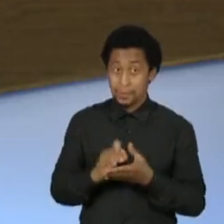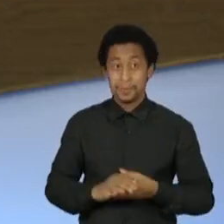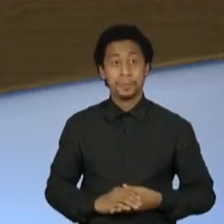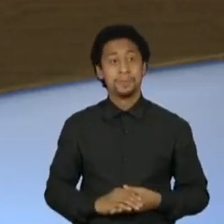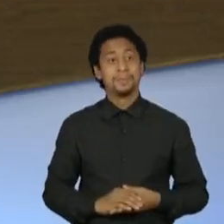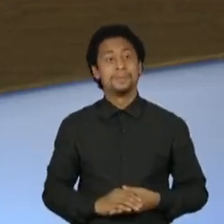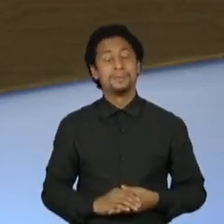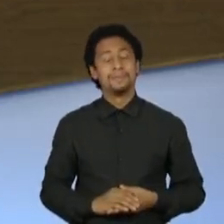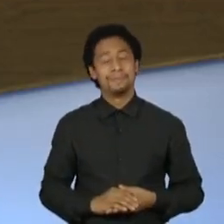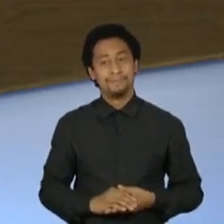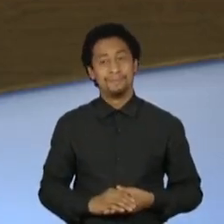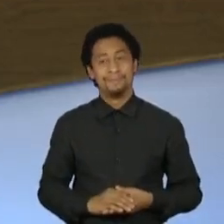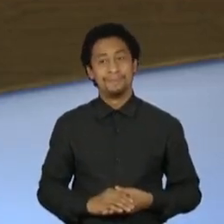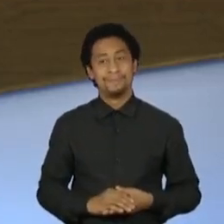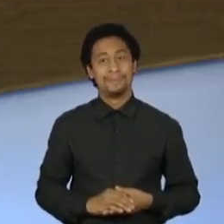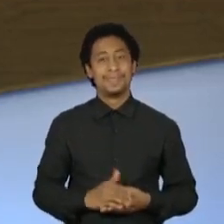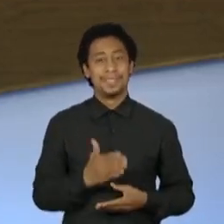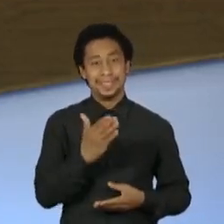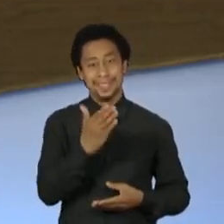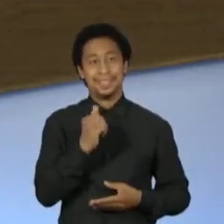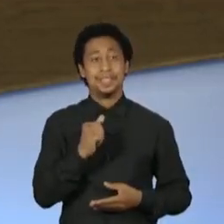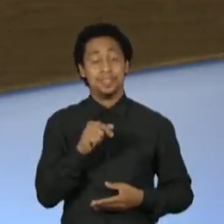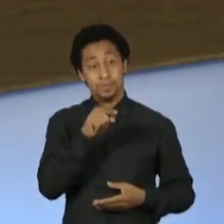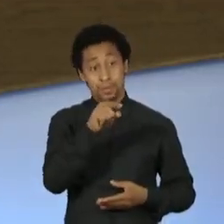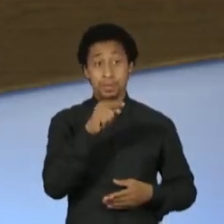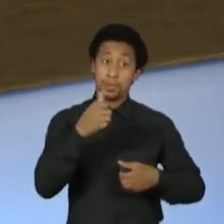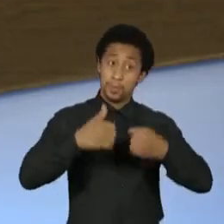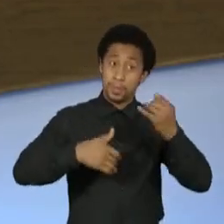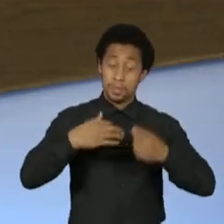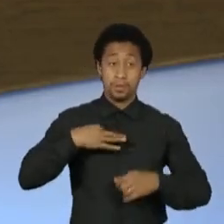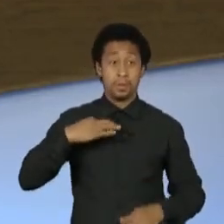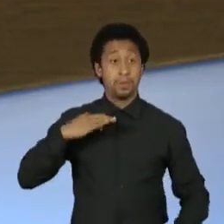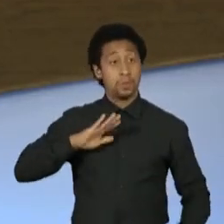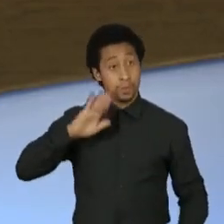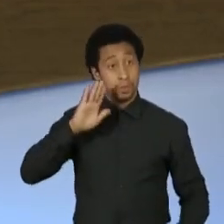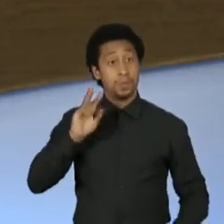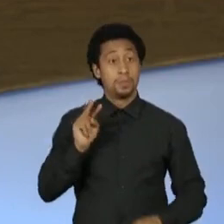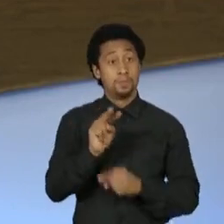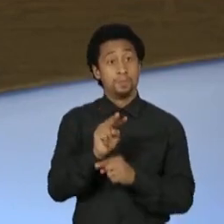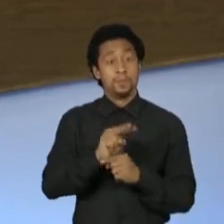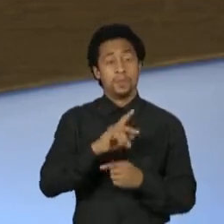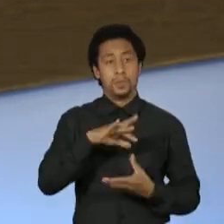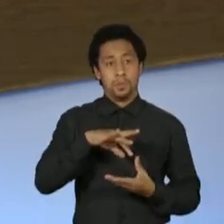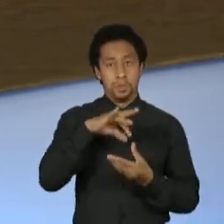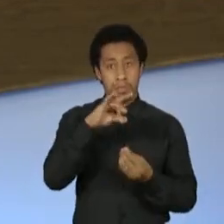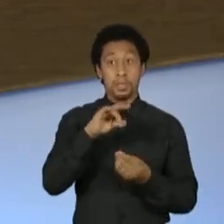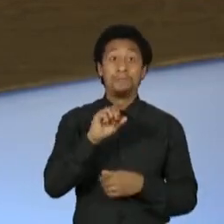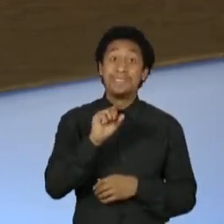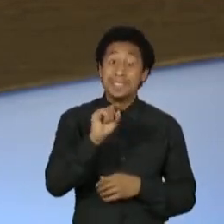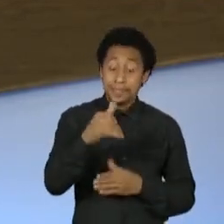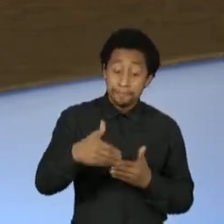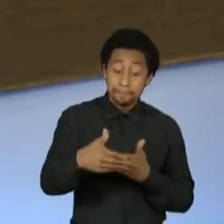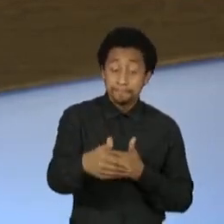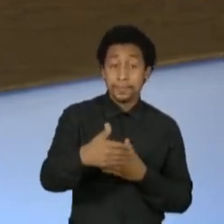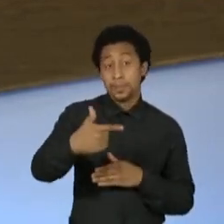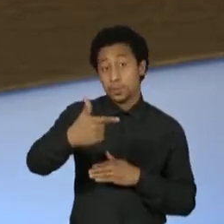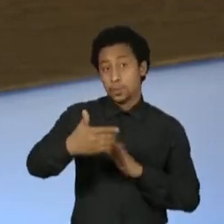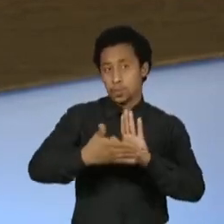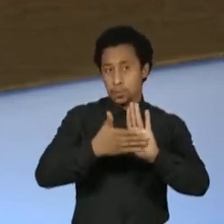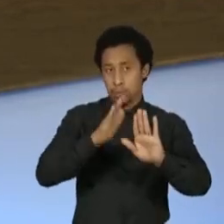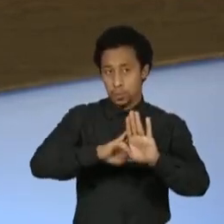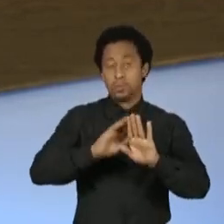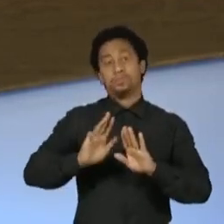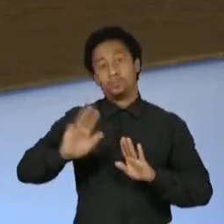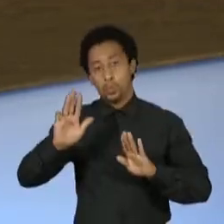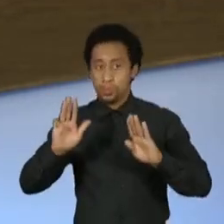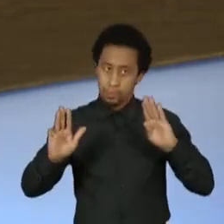A senhora disse que a sua candidatura é do campo democrático. Se houver um segundo turno entre o presidente Bolsonaro e o ex-presidente